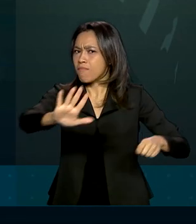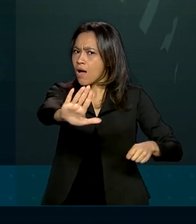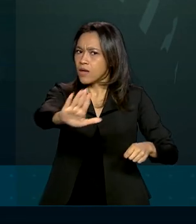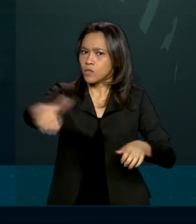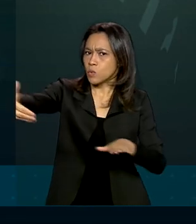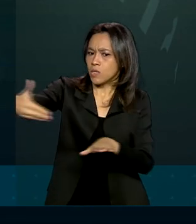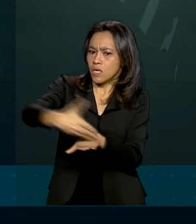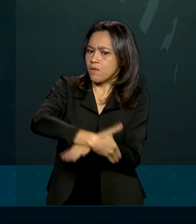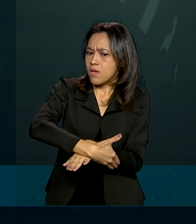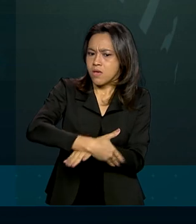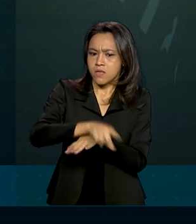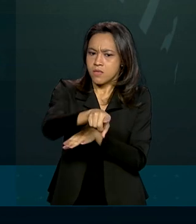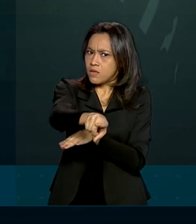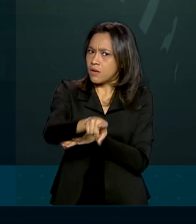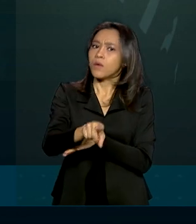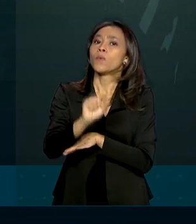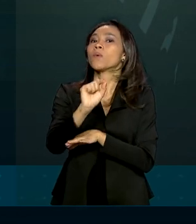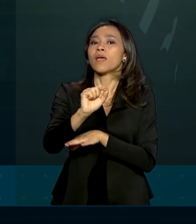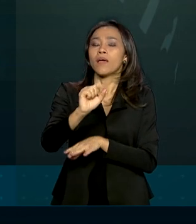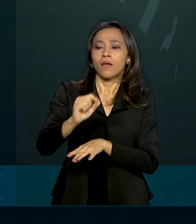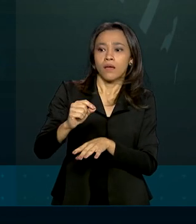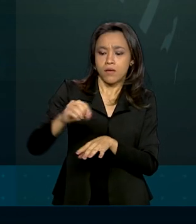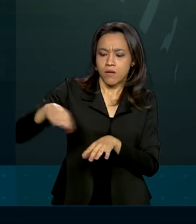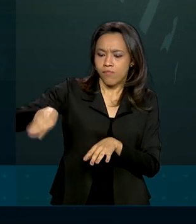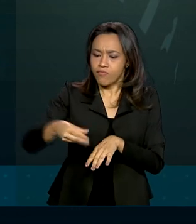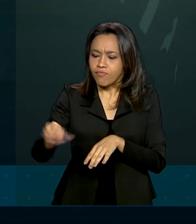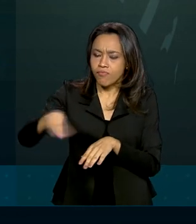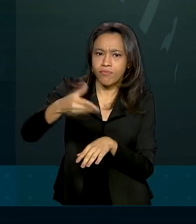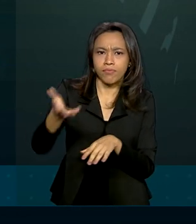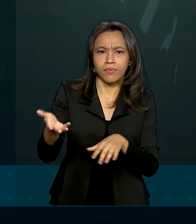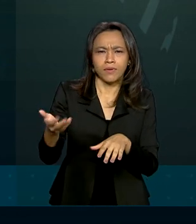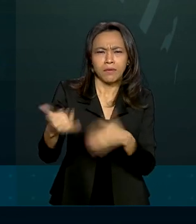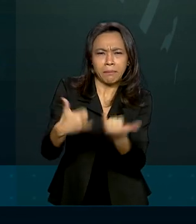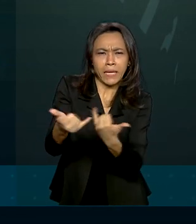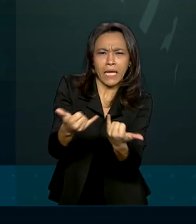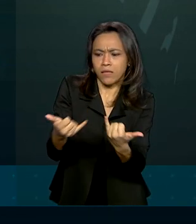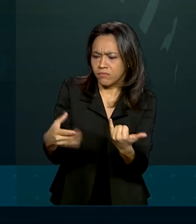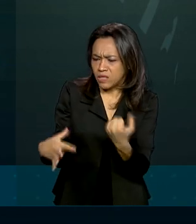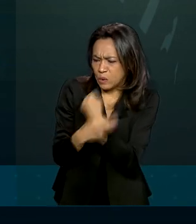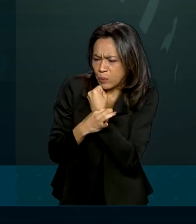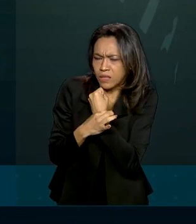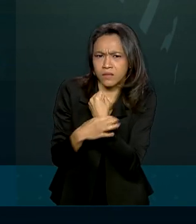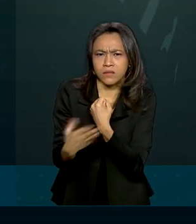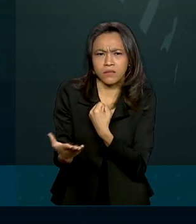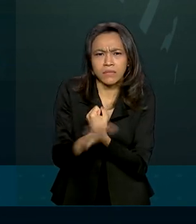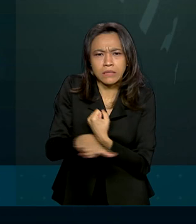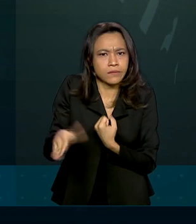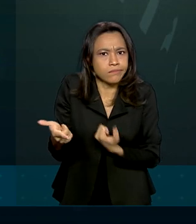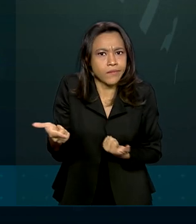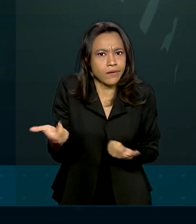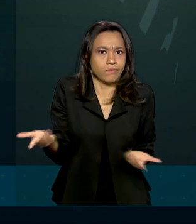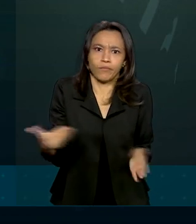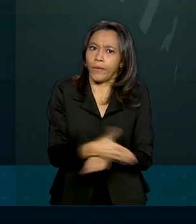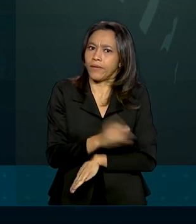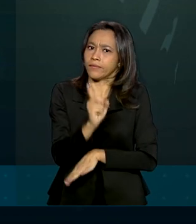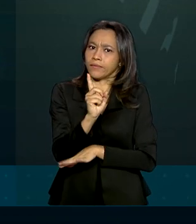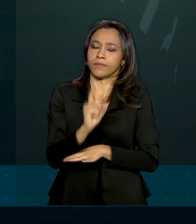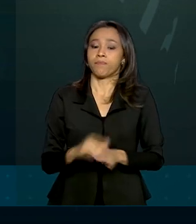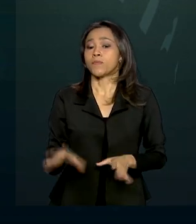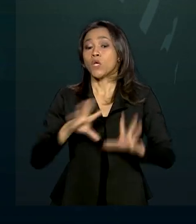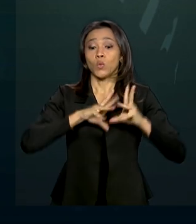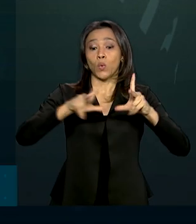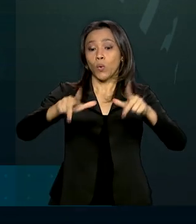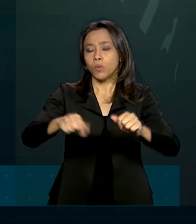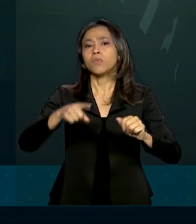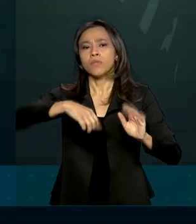entra mesmo na diversão são brinquedos que não oferecem segurança para os pequenos. Aqui em casa, todo mundo usa